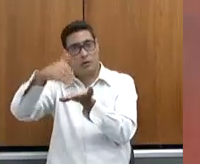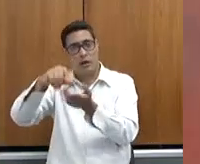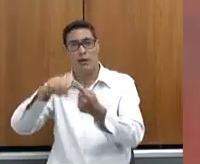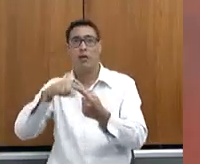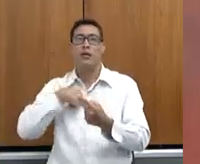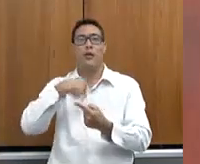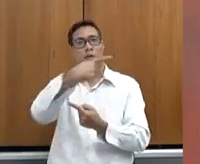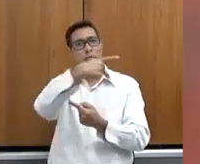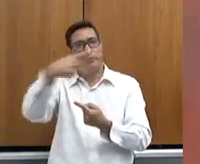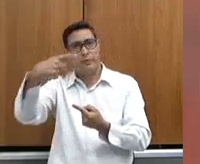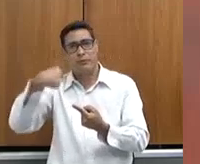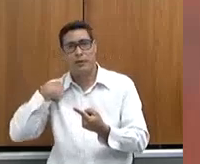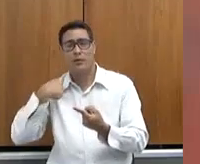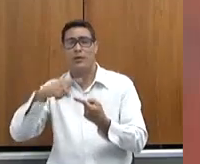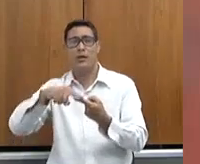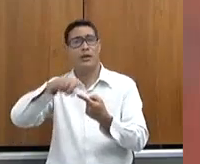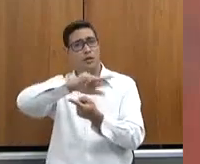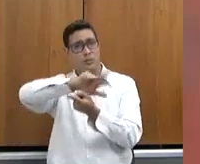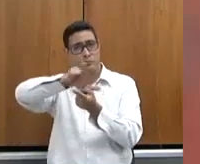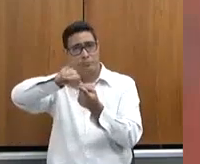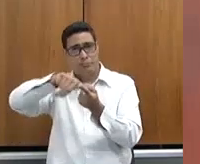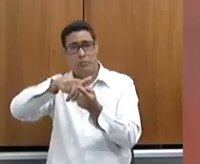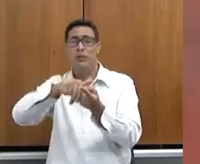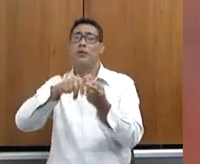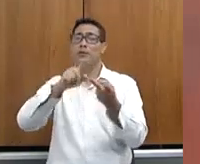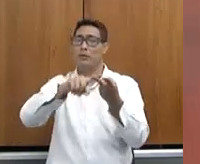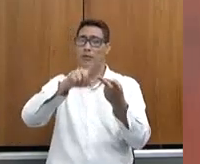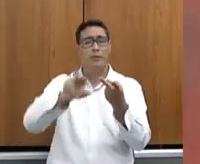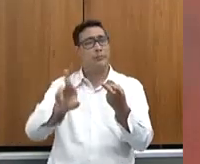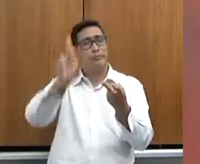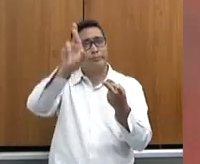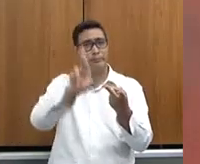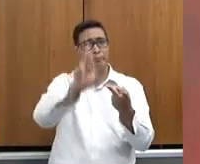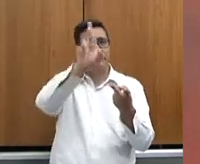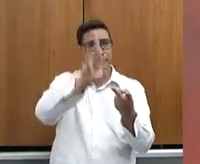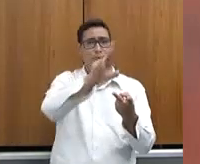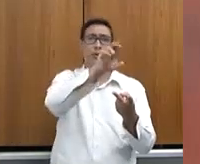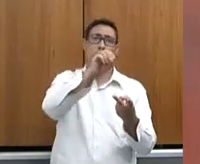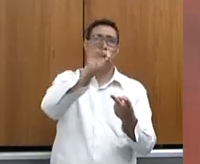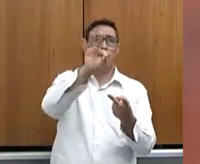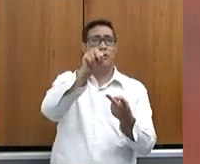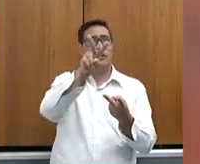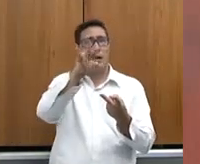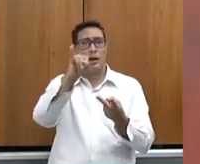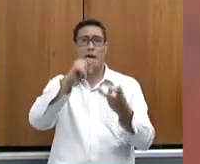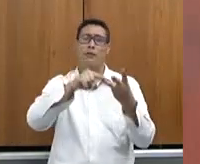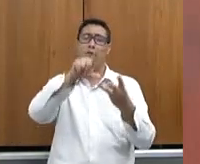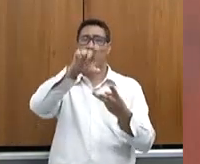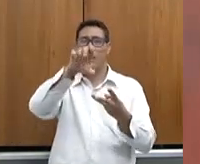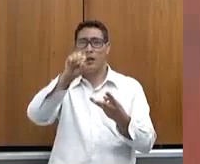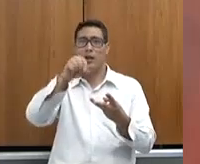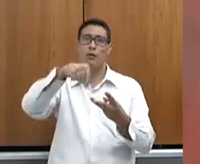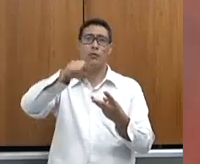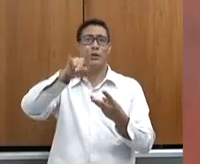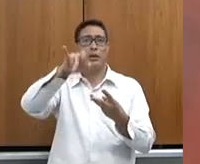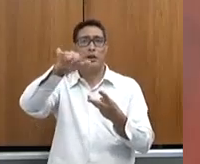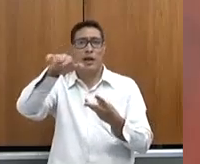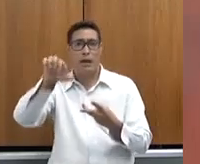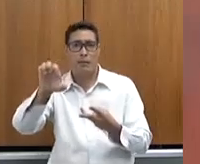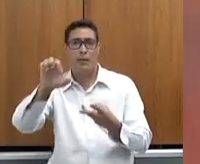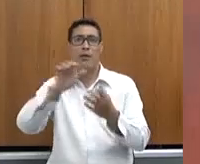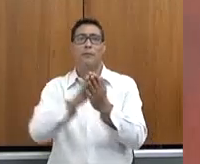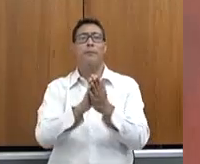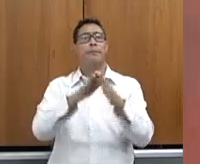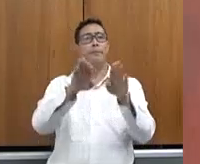o presidente das vinculadas, representantes aqui, cumprimentar o Otávio, cumprimentar o Léo, cumprimentar o Guilherme e